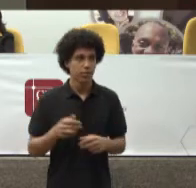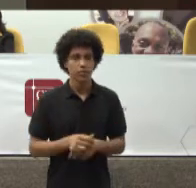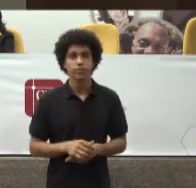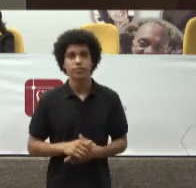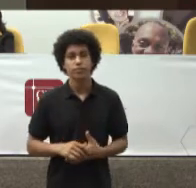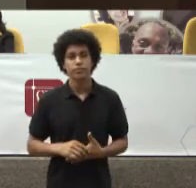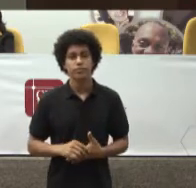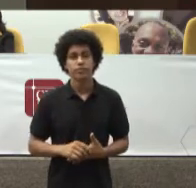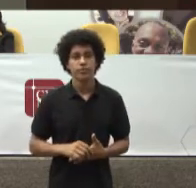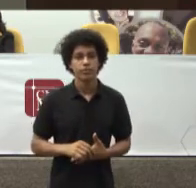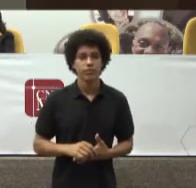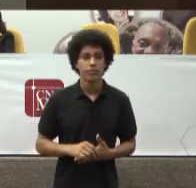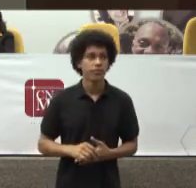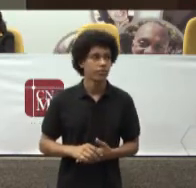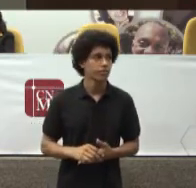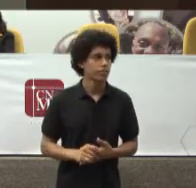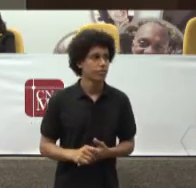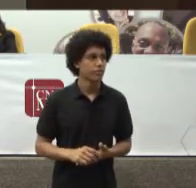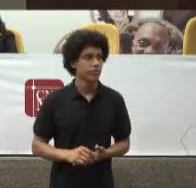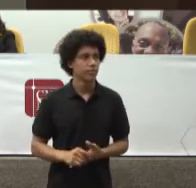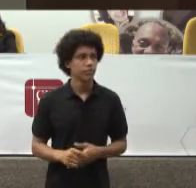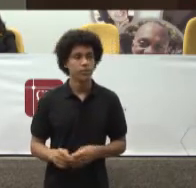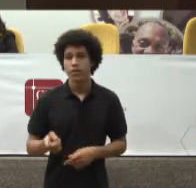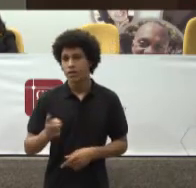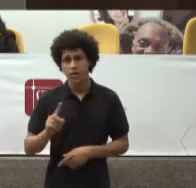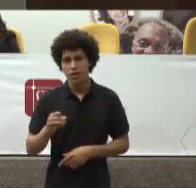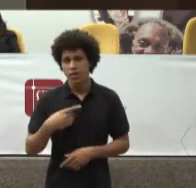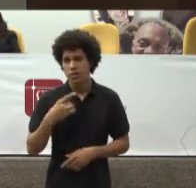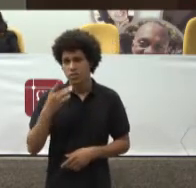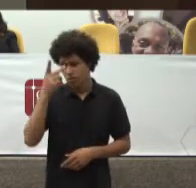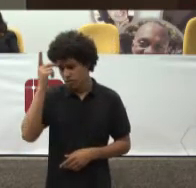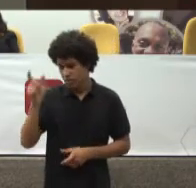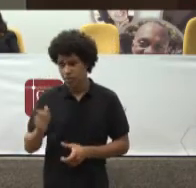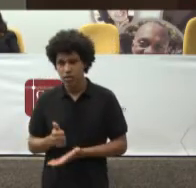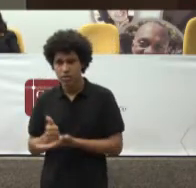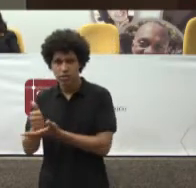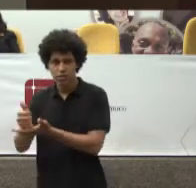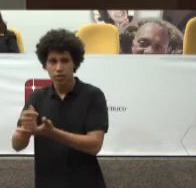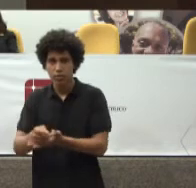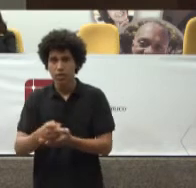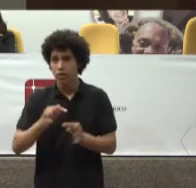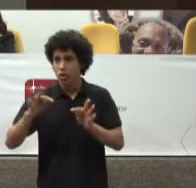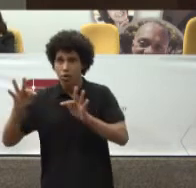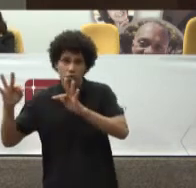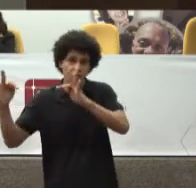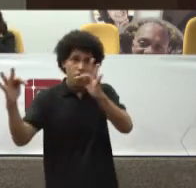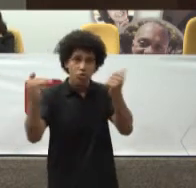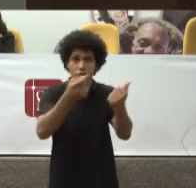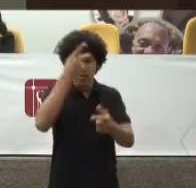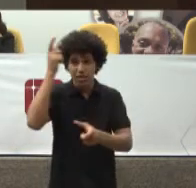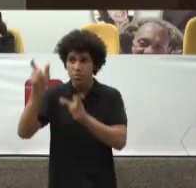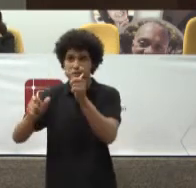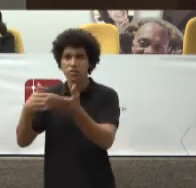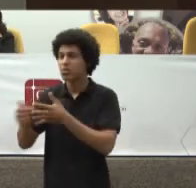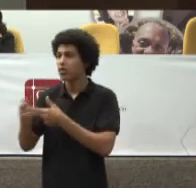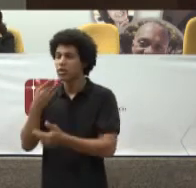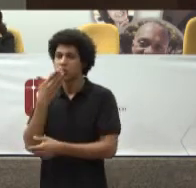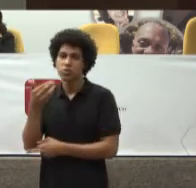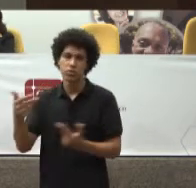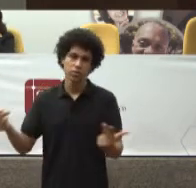Obrigado E não O atendimento De dar a todas As pessoas Qualquer tipo De previdência